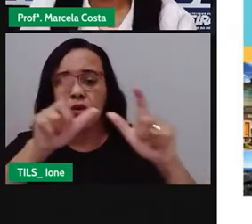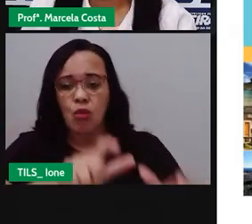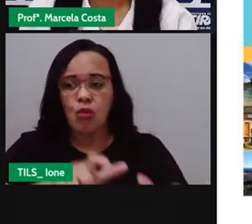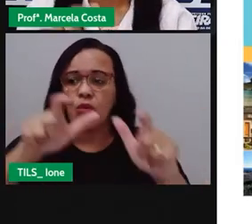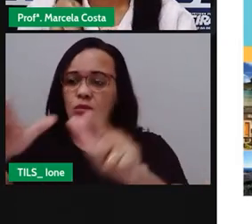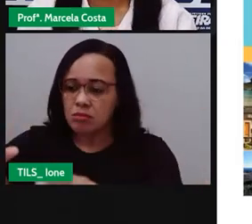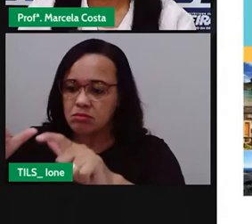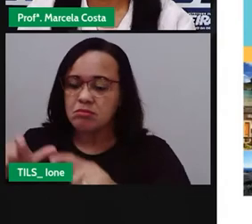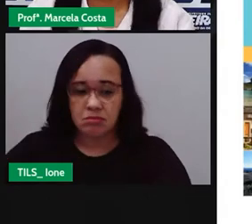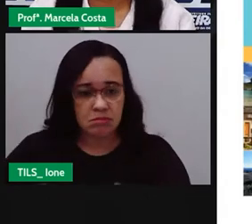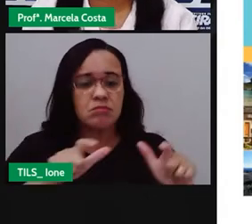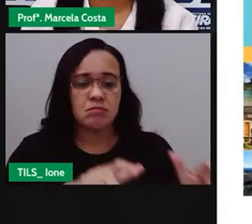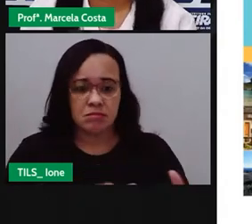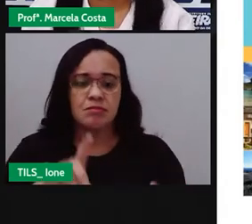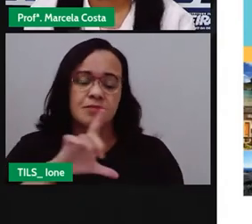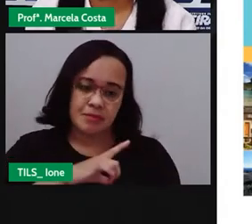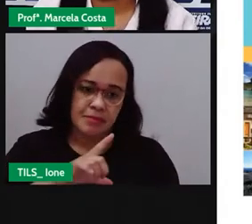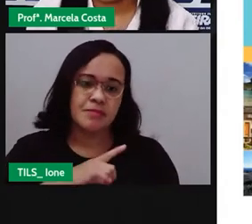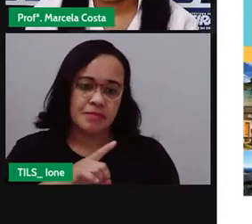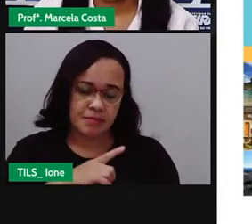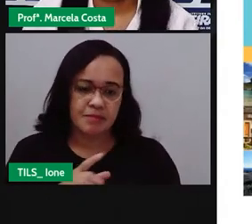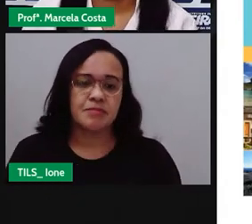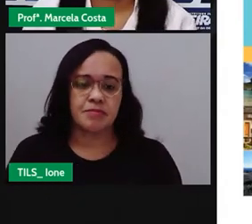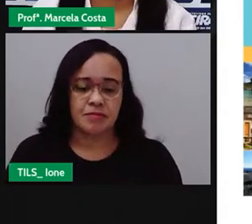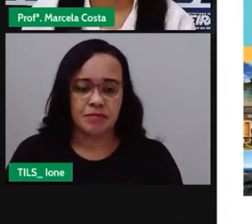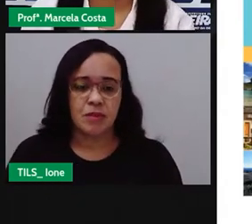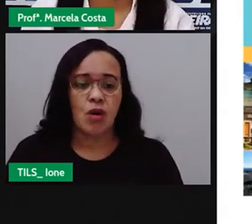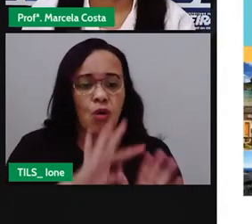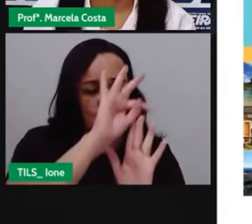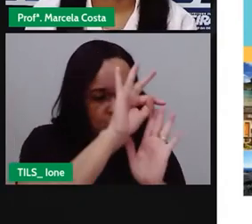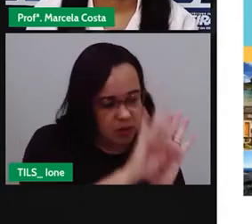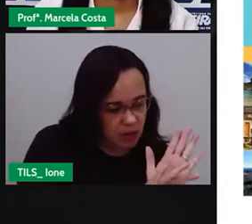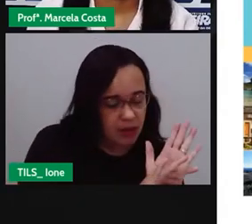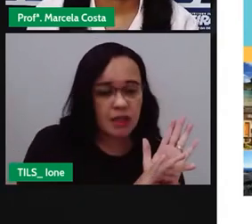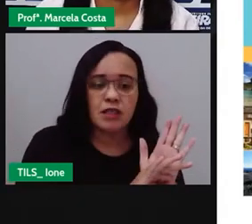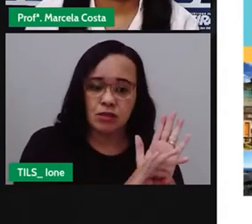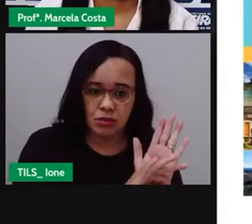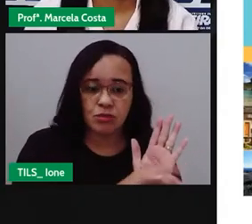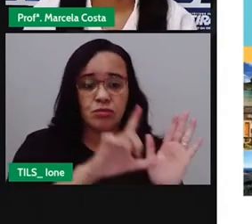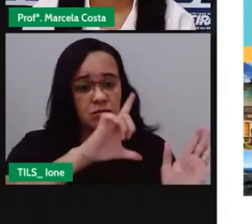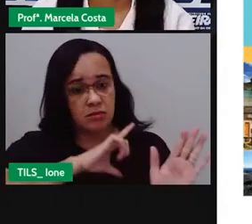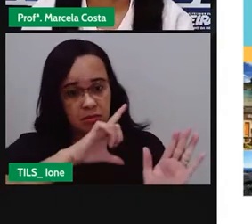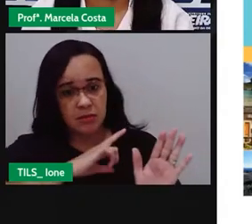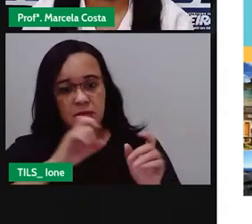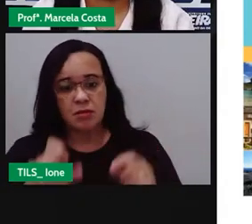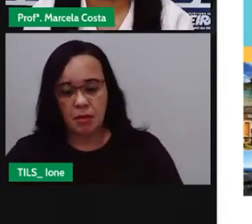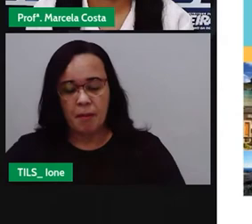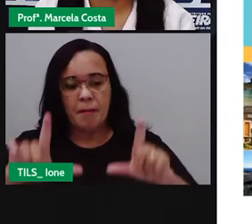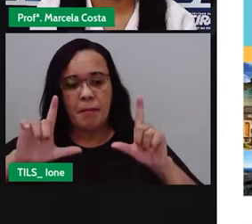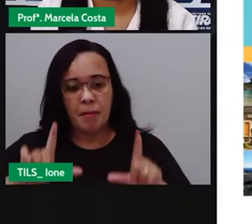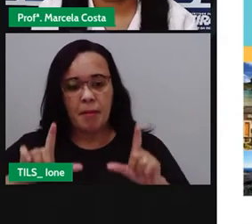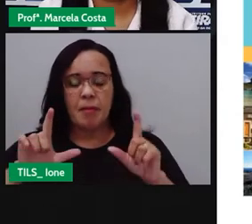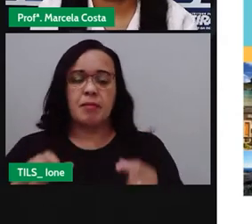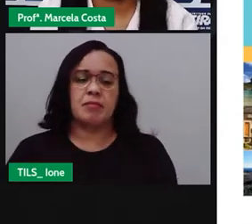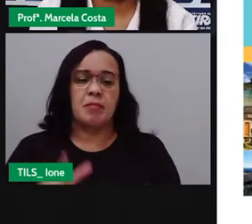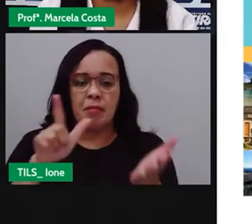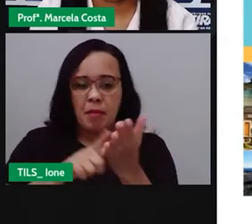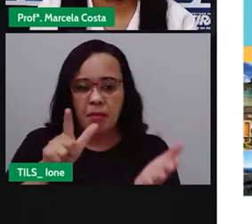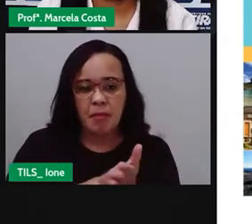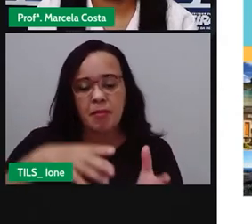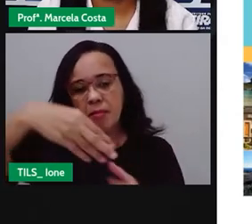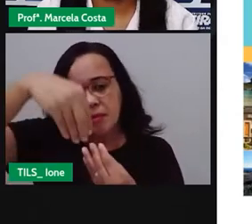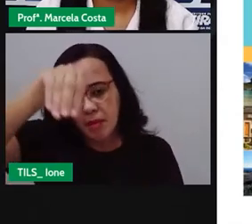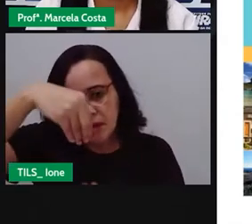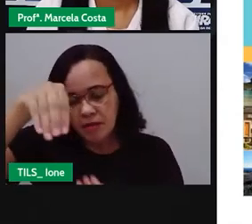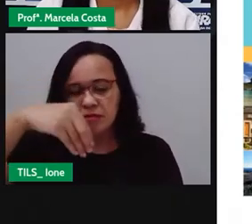Então, guia turístico vai ser o texto que você vai encontrar aí em folhetos em livros em uma revistinha